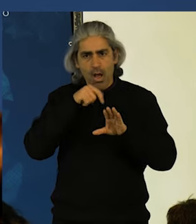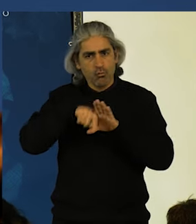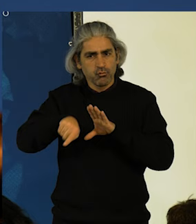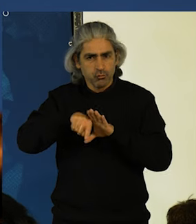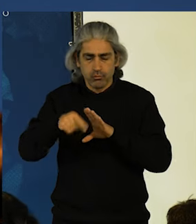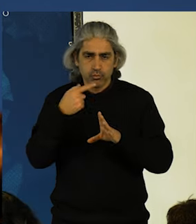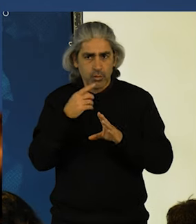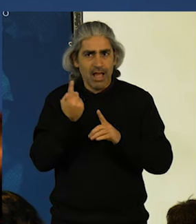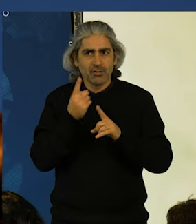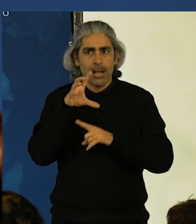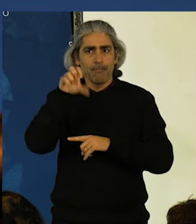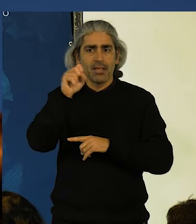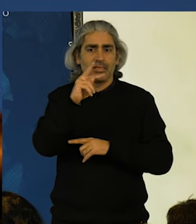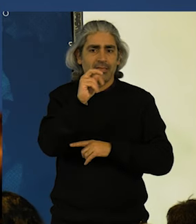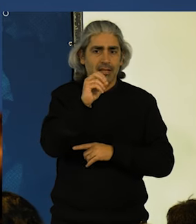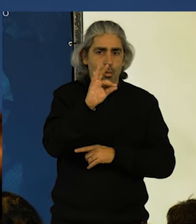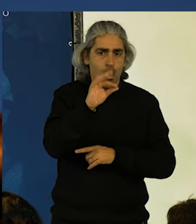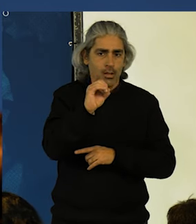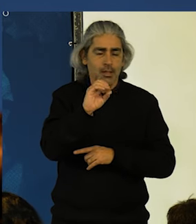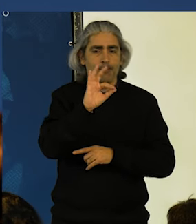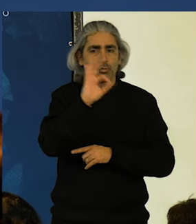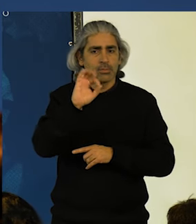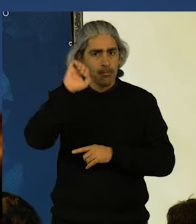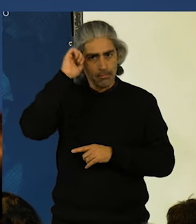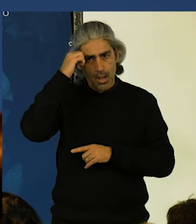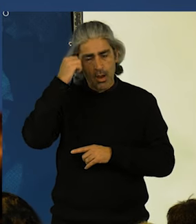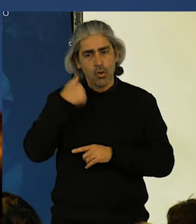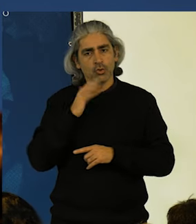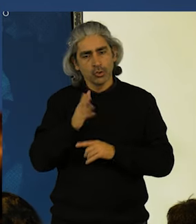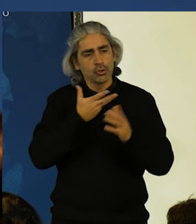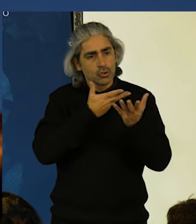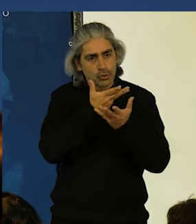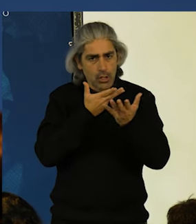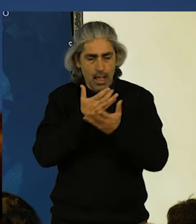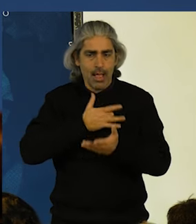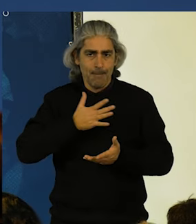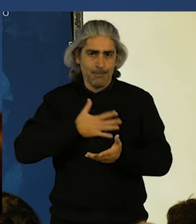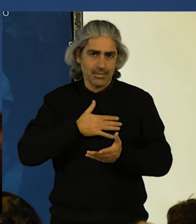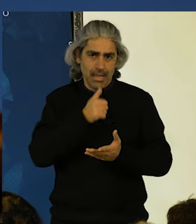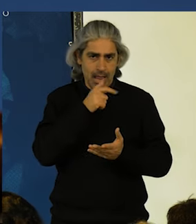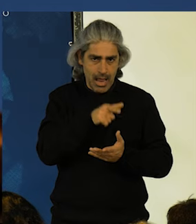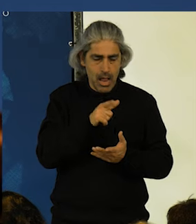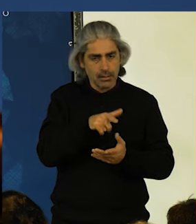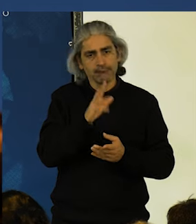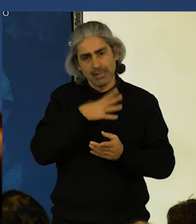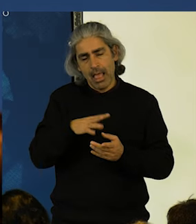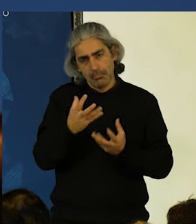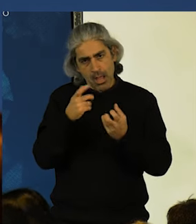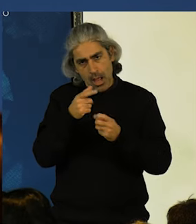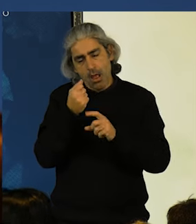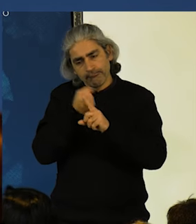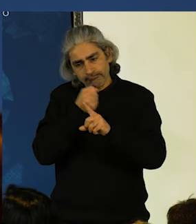Por vezes chegam aos 30% ou aos 40%. Temos reunido com as empresas das águas e elas estão empenhadas na resolução deste problema.